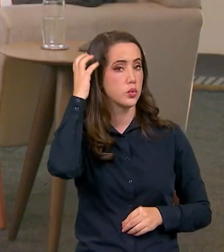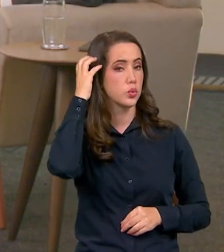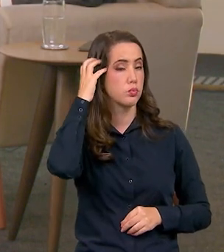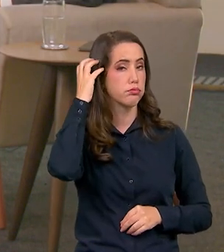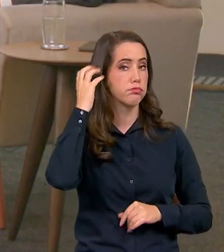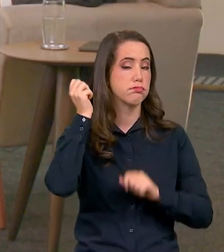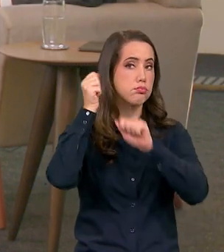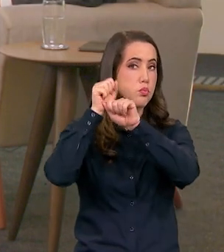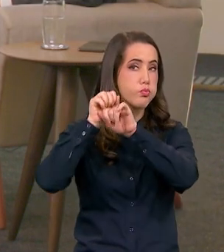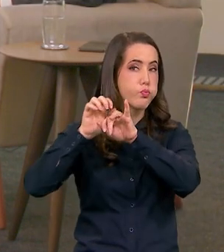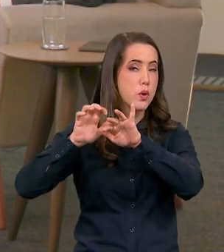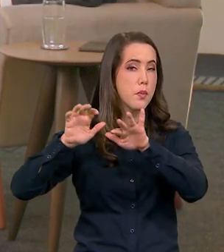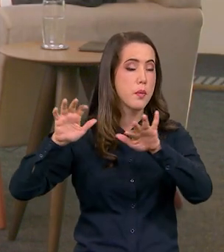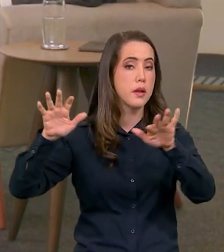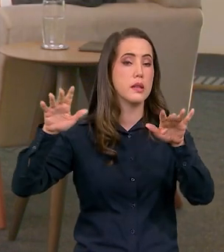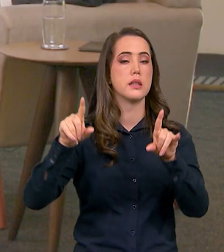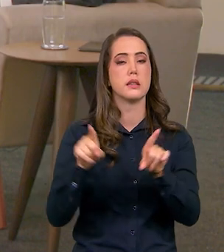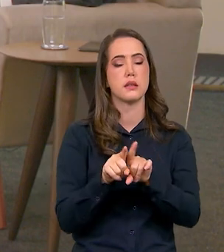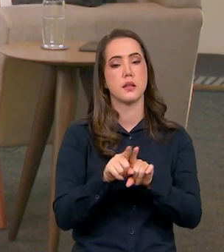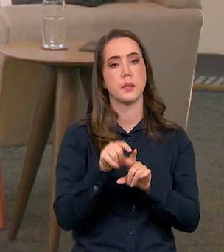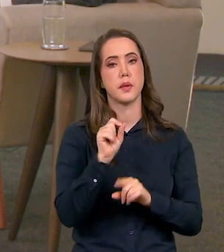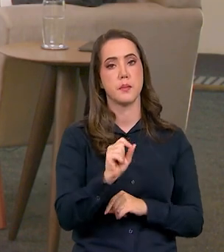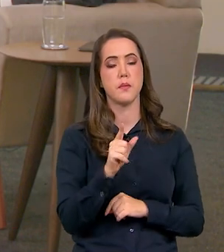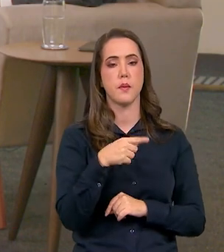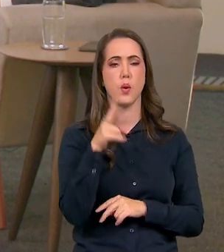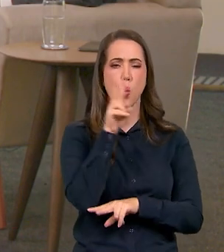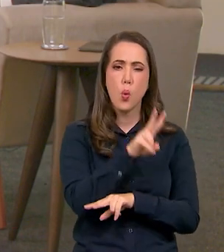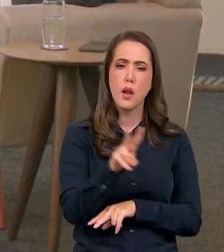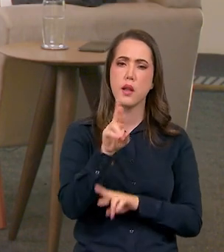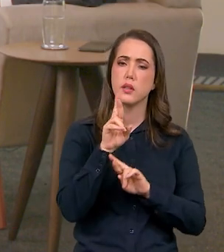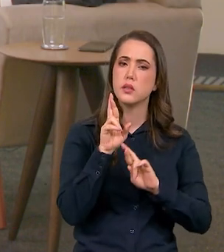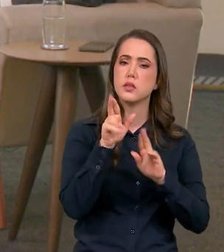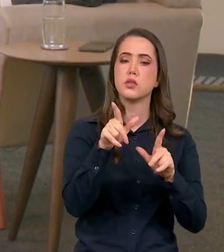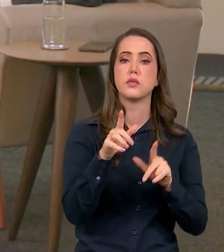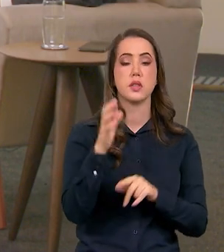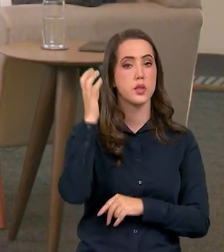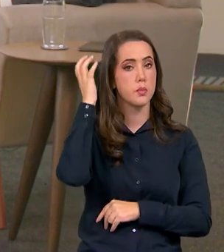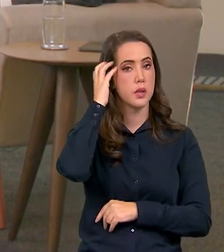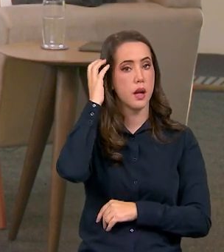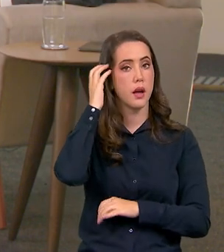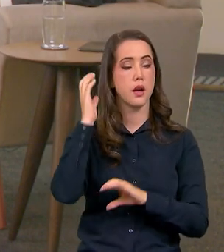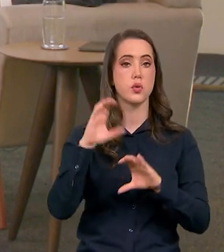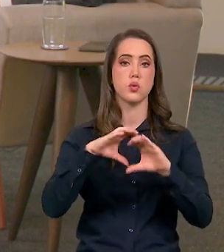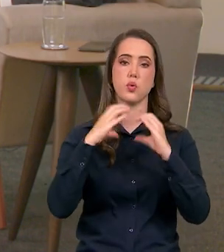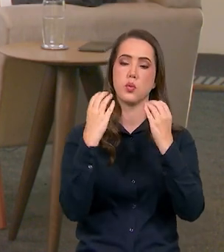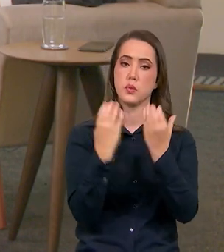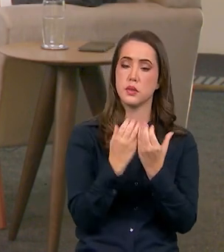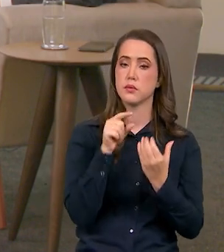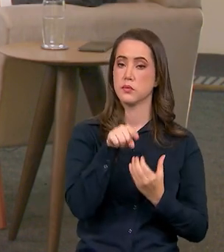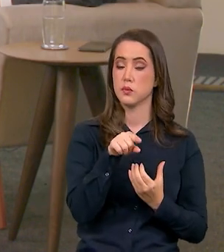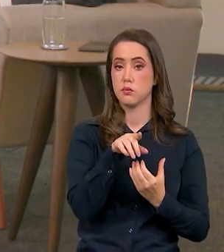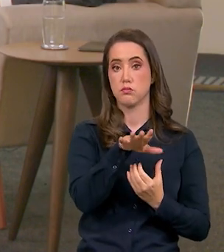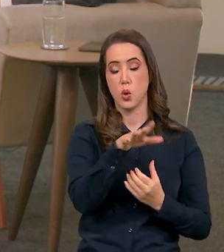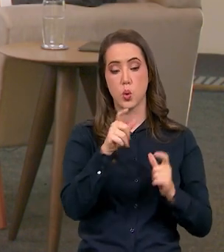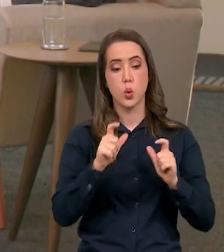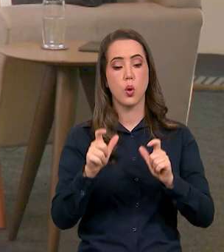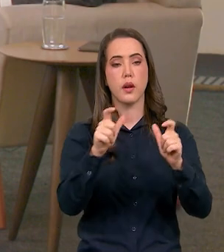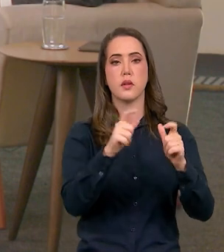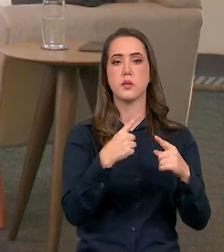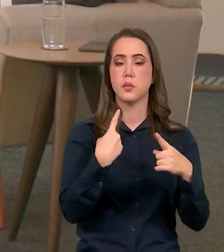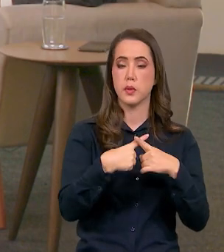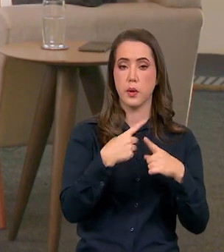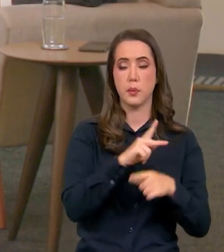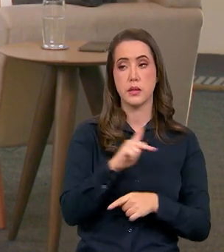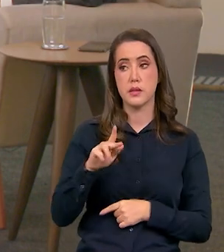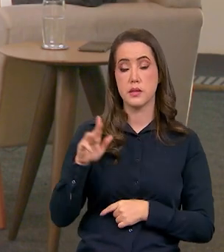difusão dos rádios e também com o olhar diferenciado para a rádio difusão comunitária por